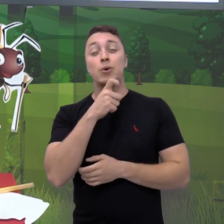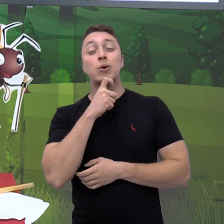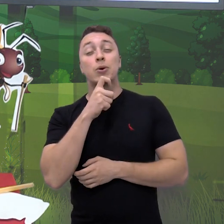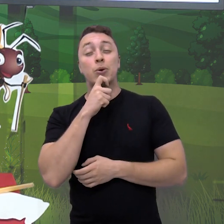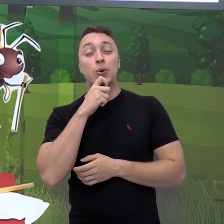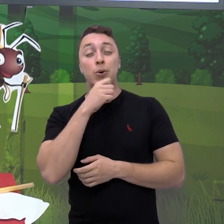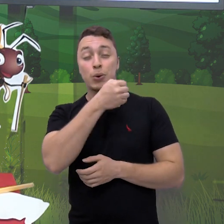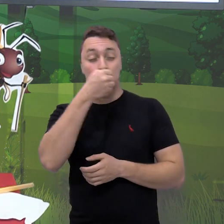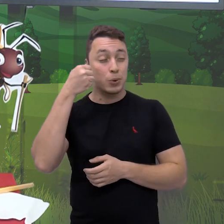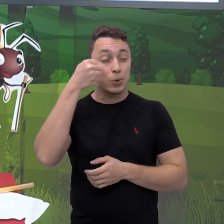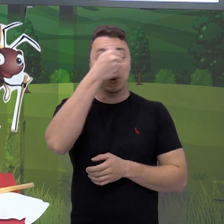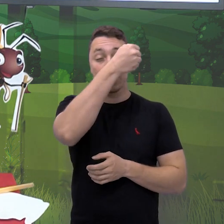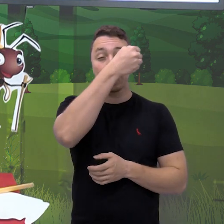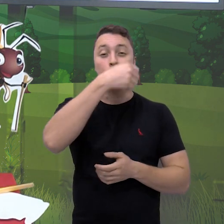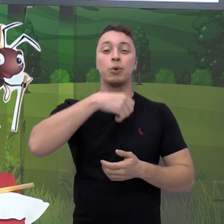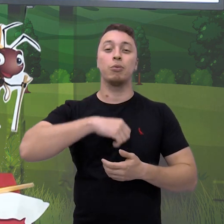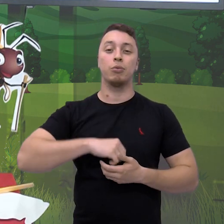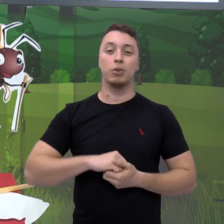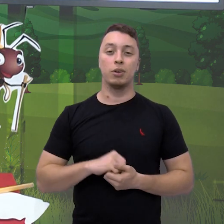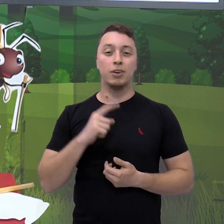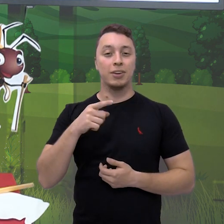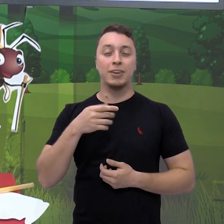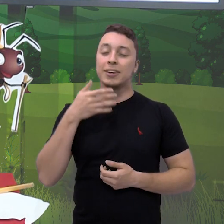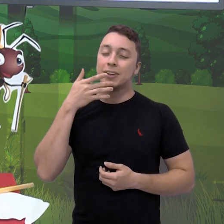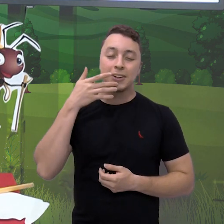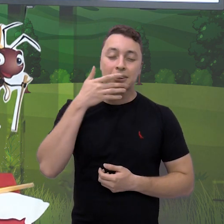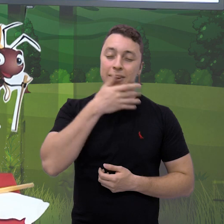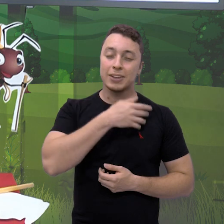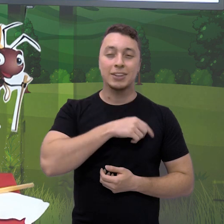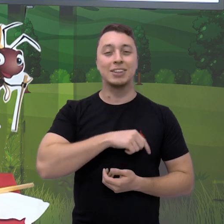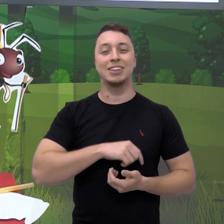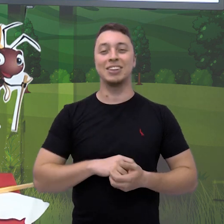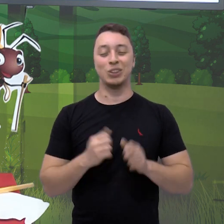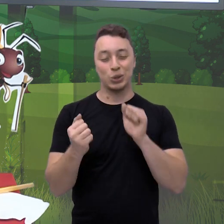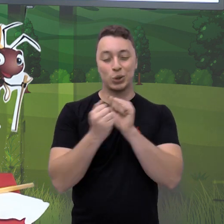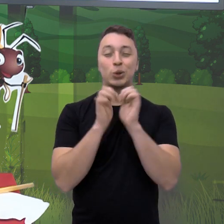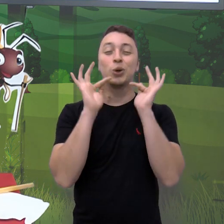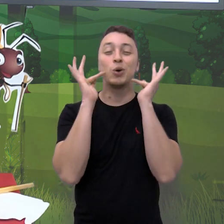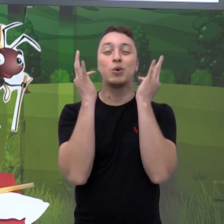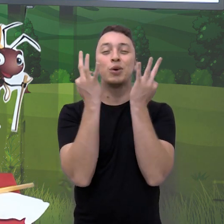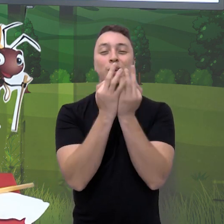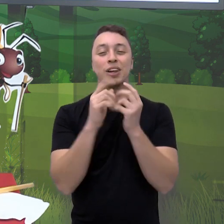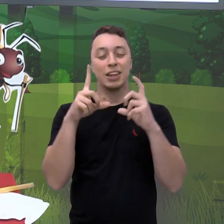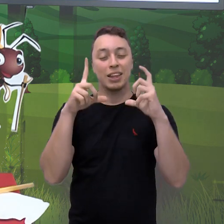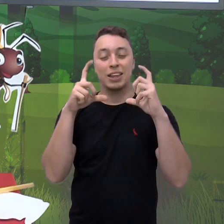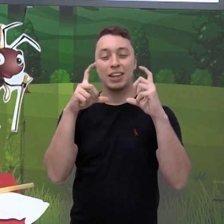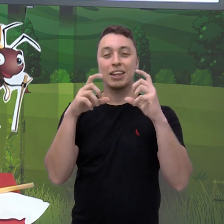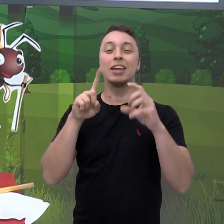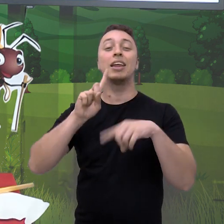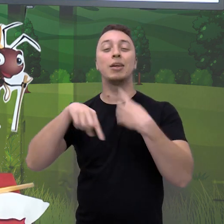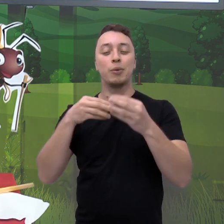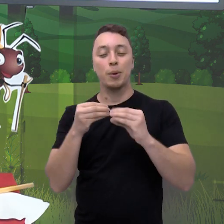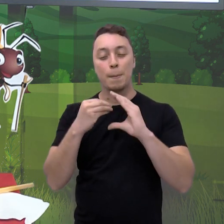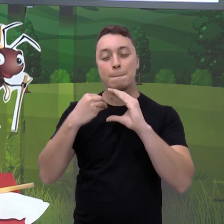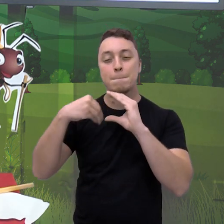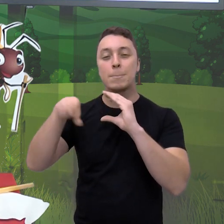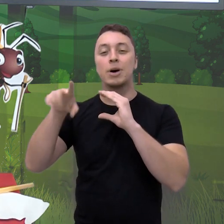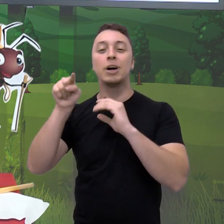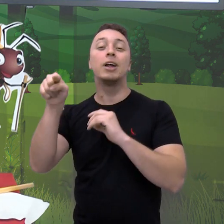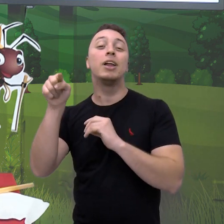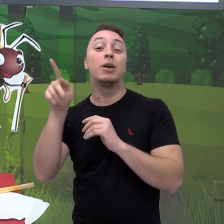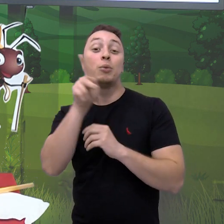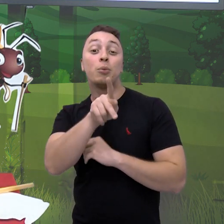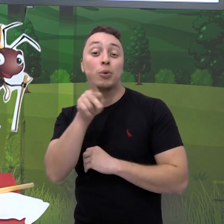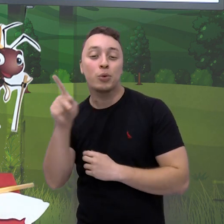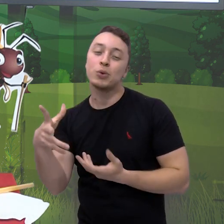durinho, você for saborear o Dudu com a sua família, tira uma foto aí, ó, e manda para o seu professor ou professora da